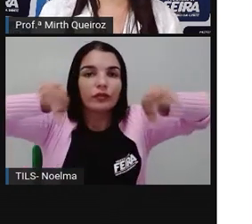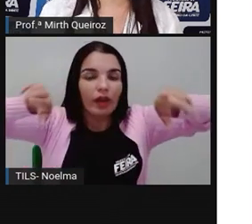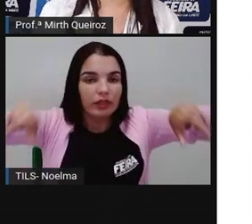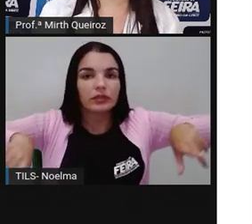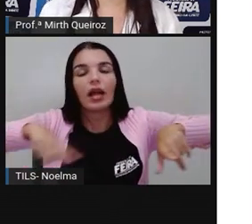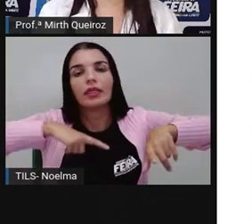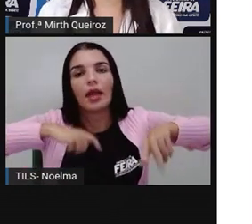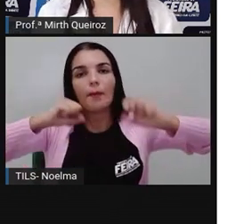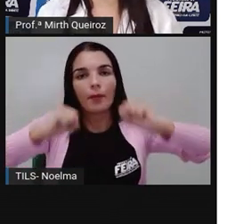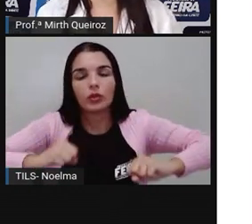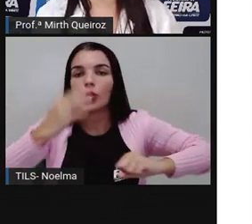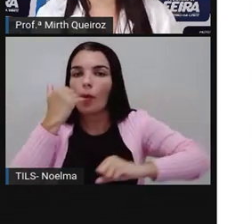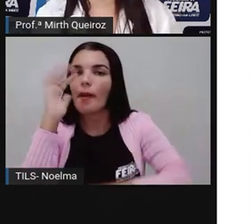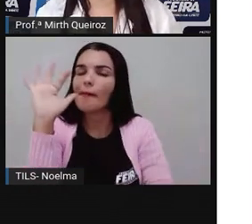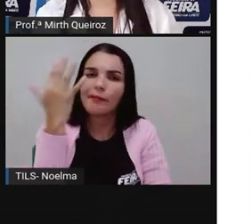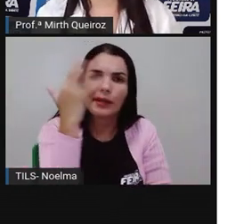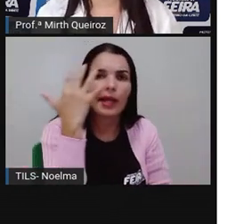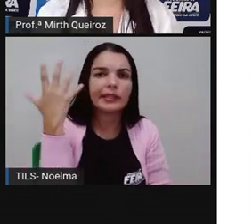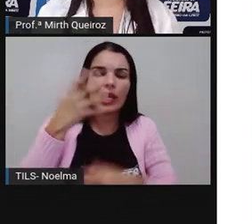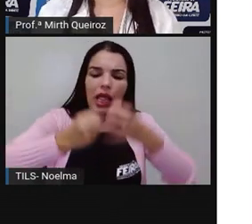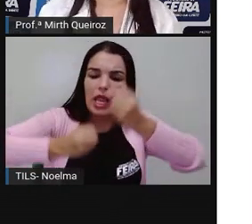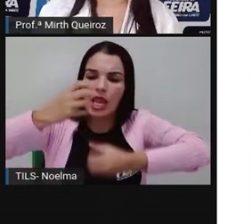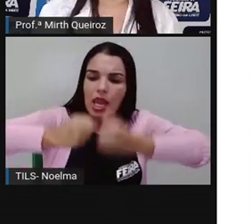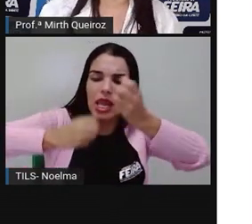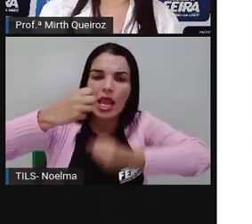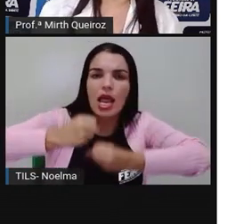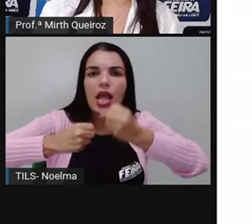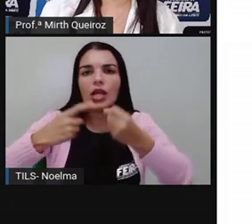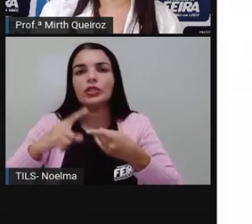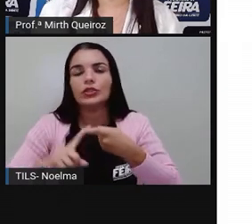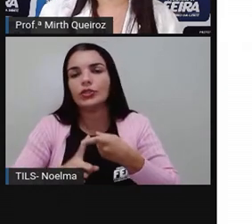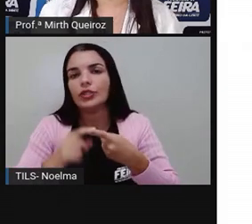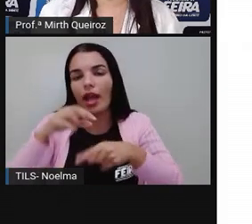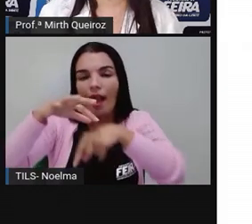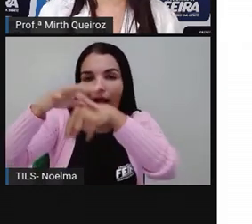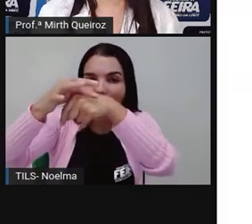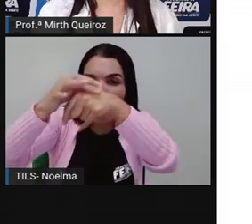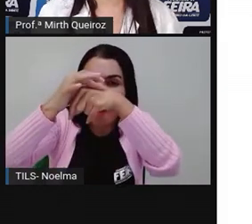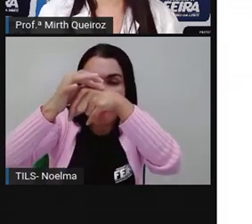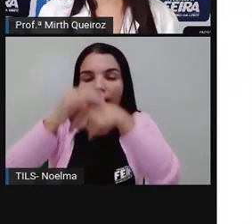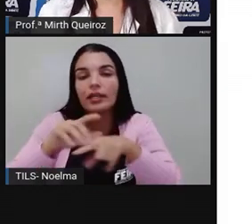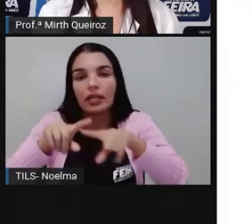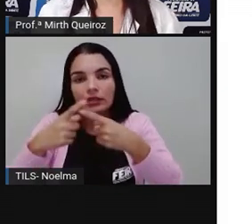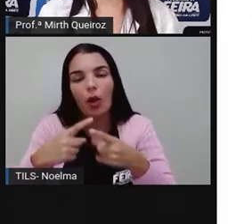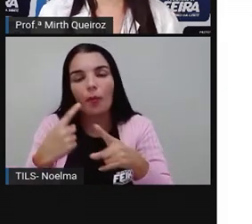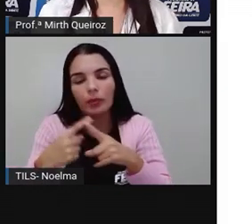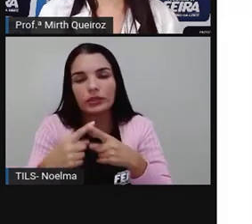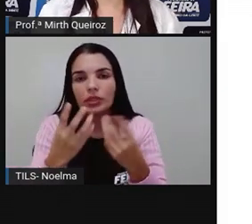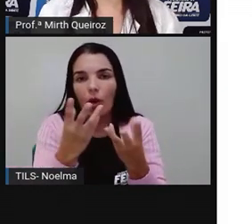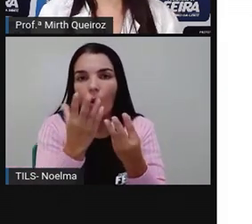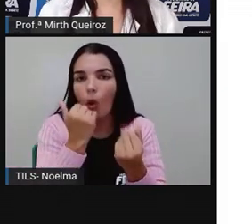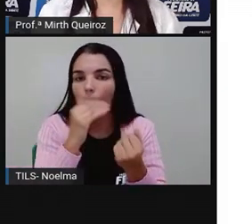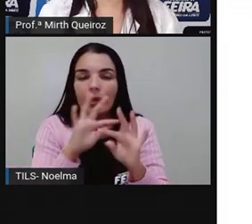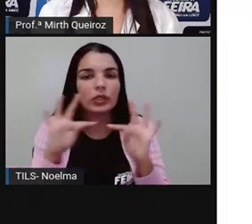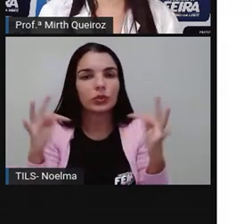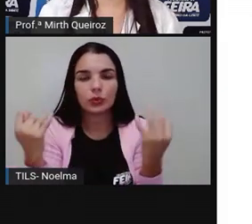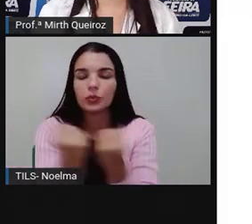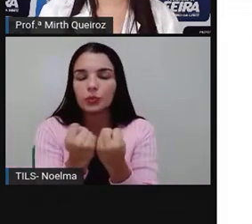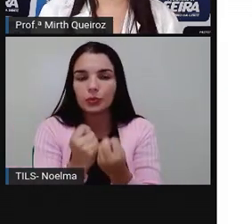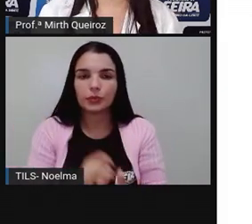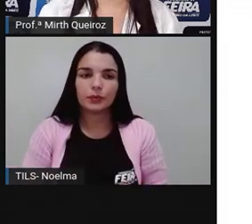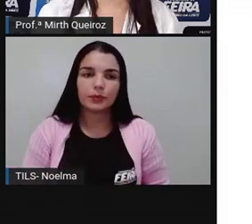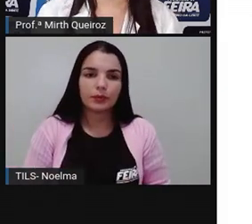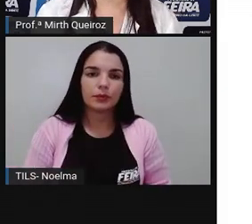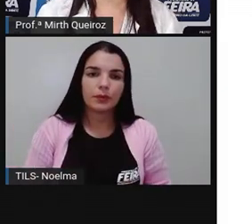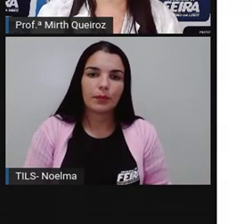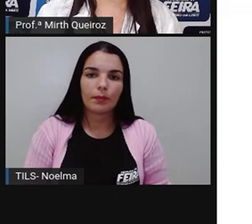vegetais, nós nos alimentamos de leite, nós nos alimentamos de carne, né? Então, onívoros seria isso, né?